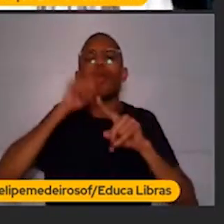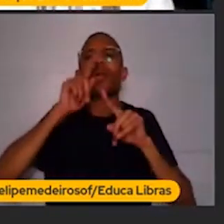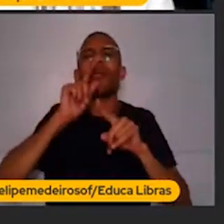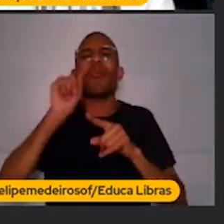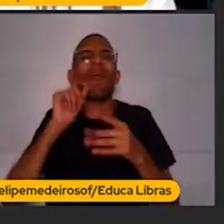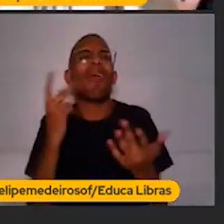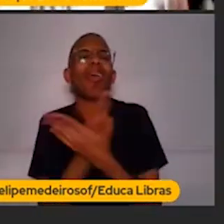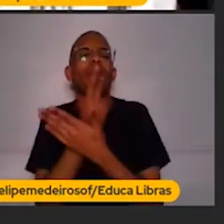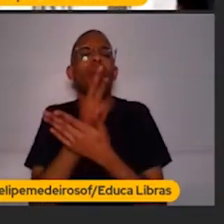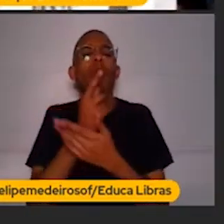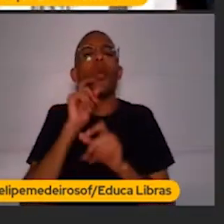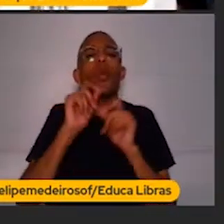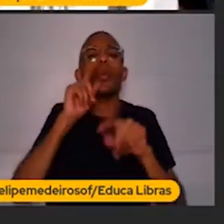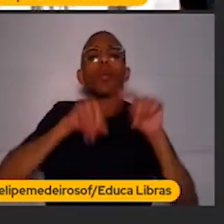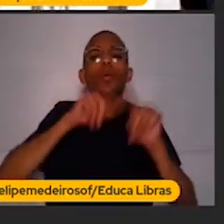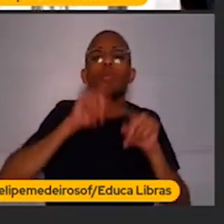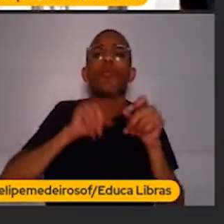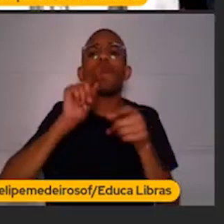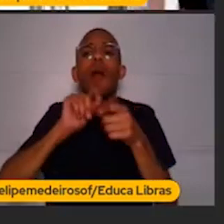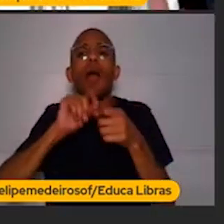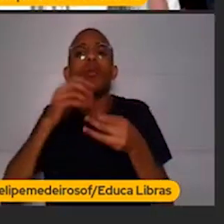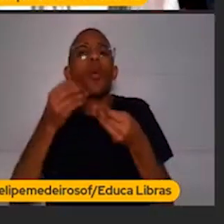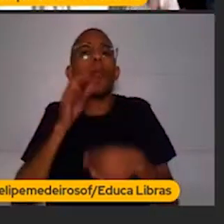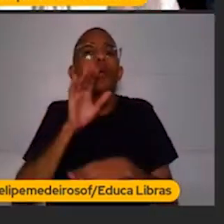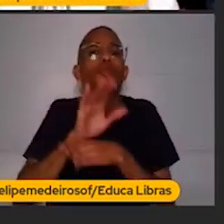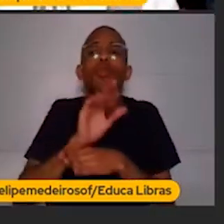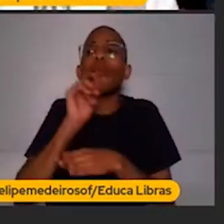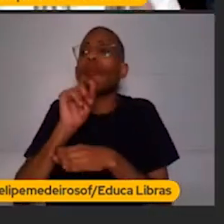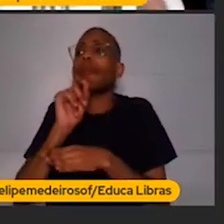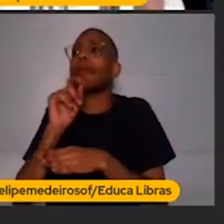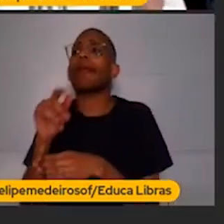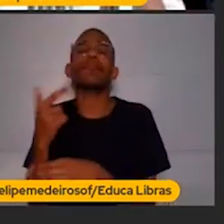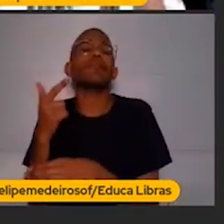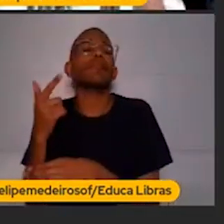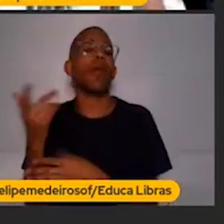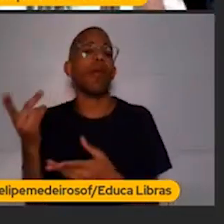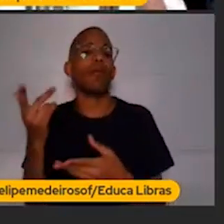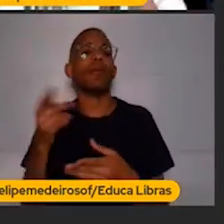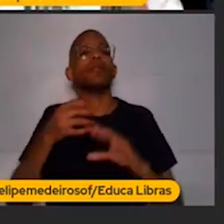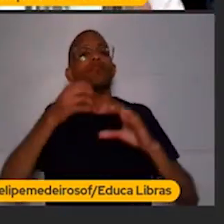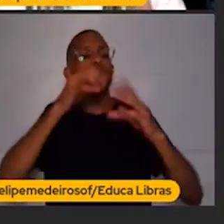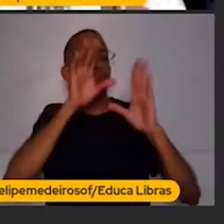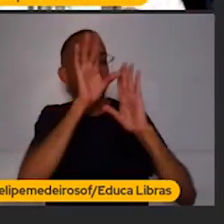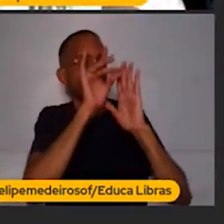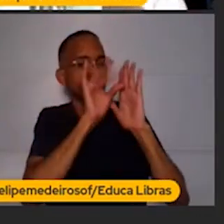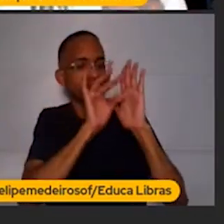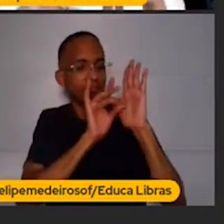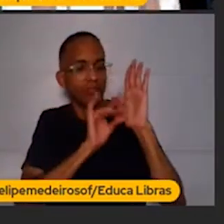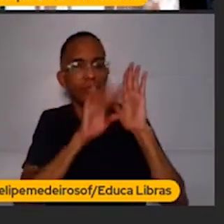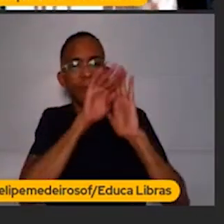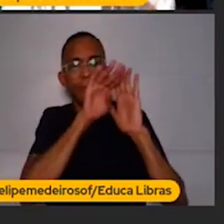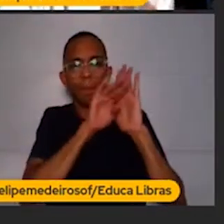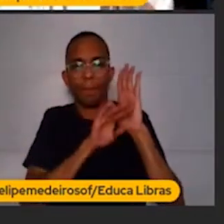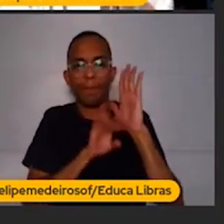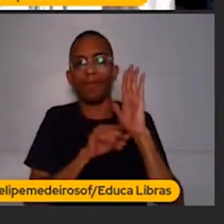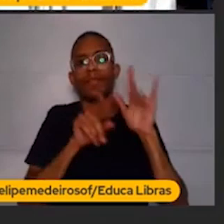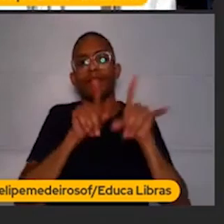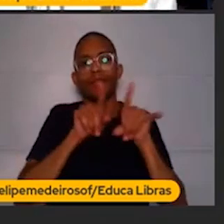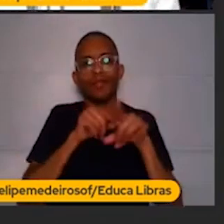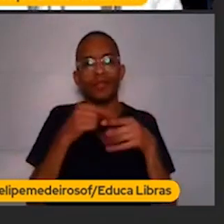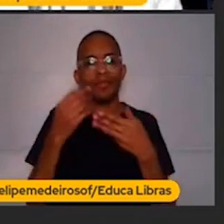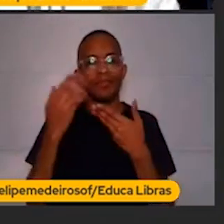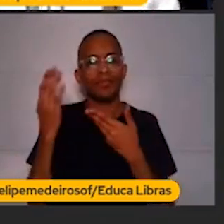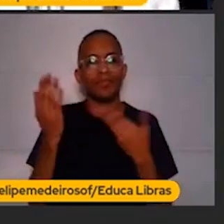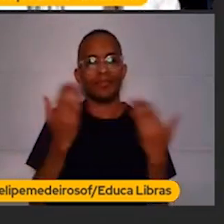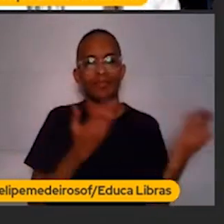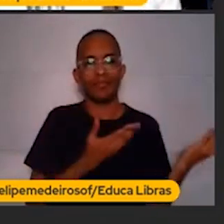O que ele faz? O que ele não faz? Então, listem absolutamente tudo até chegar nessa aqui, nessa matriz que a gente